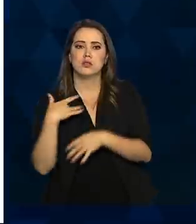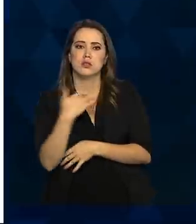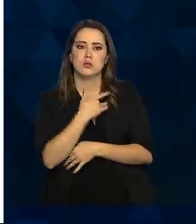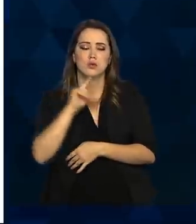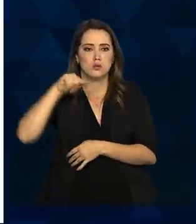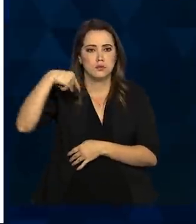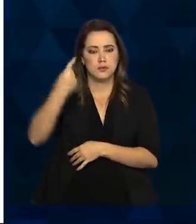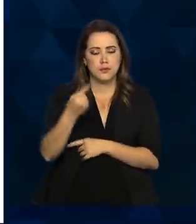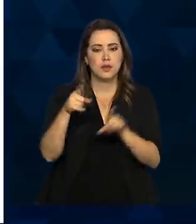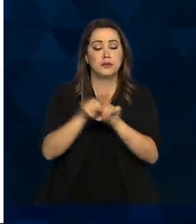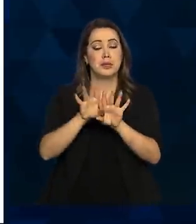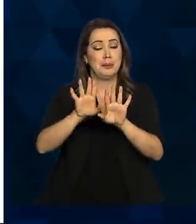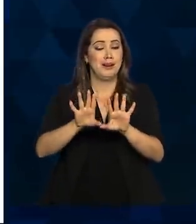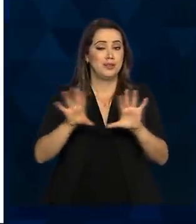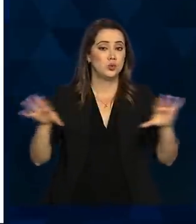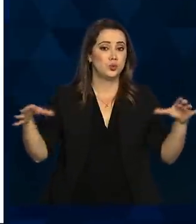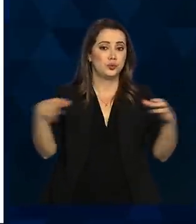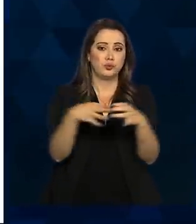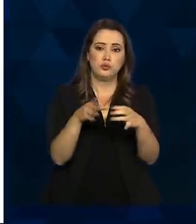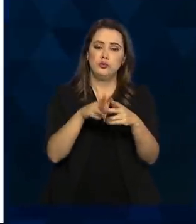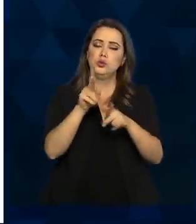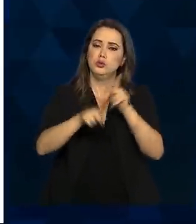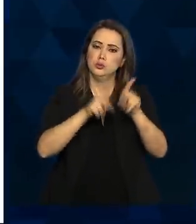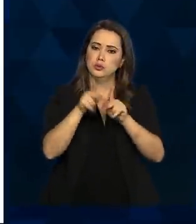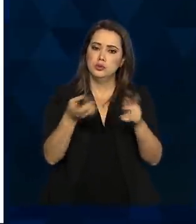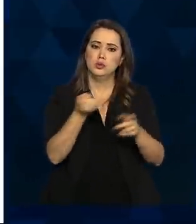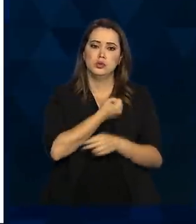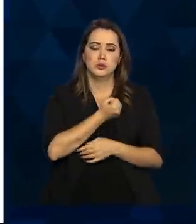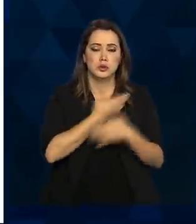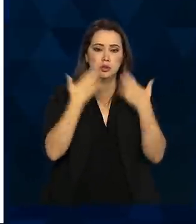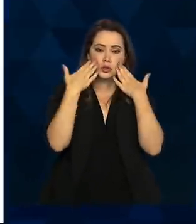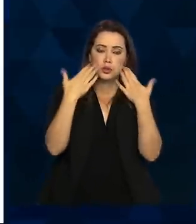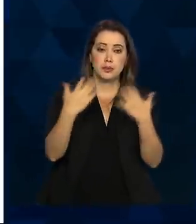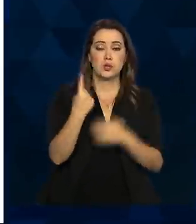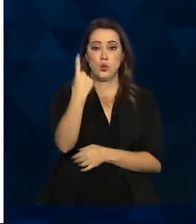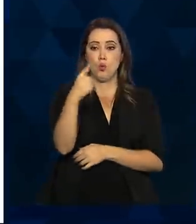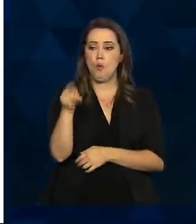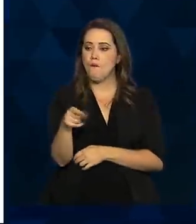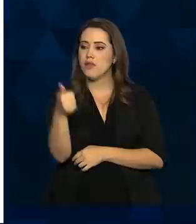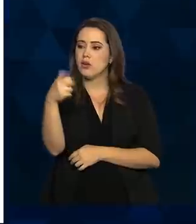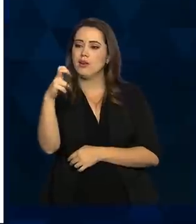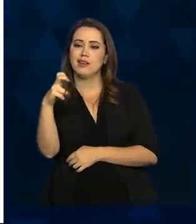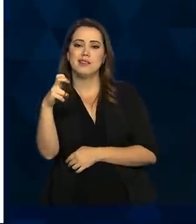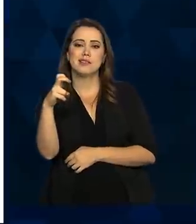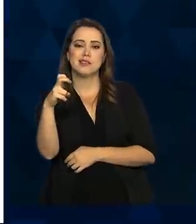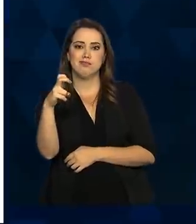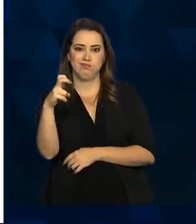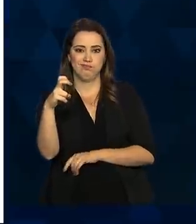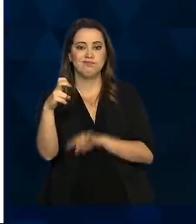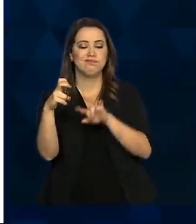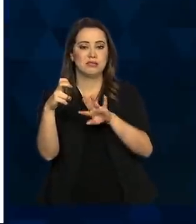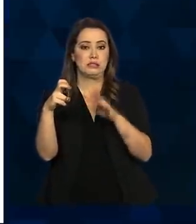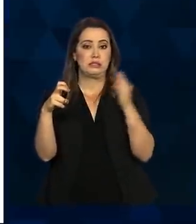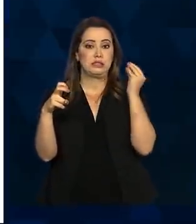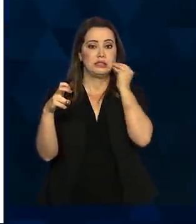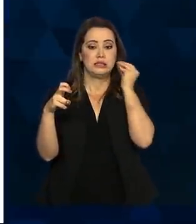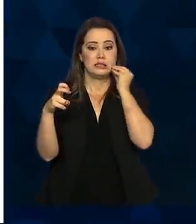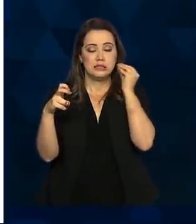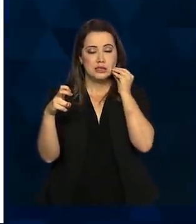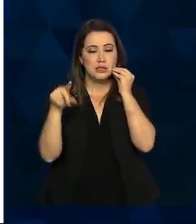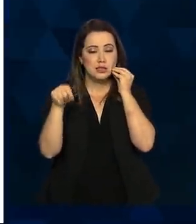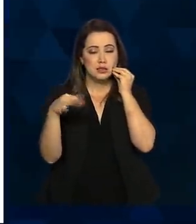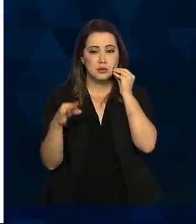mas, em geral, na população, o número que nós temos para apresentar é 1,15. E eu, pela experiência como